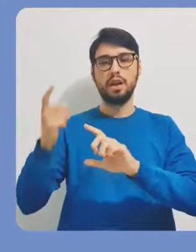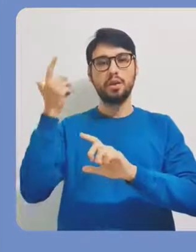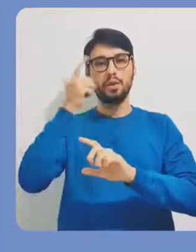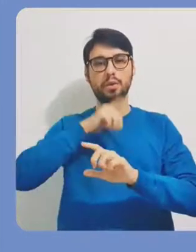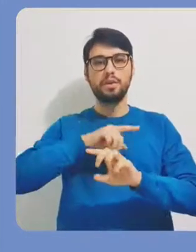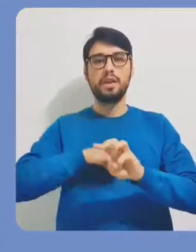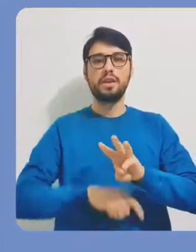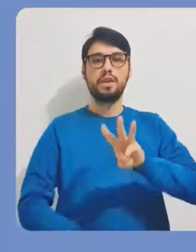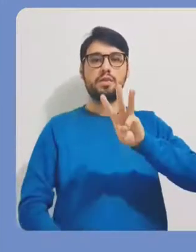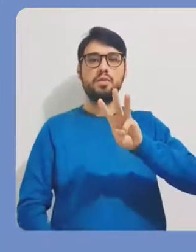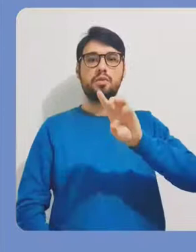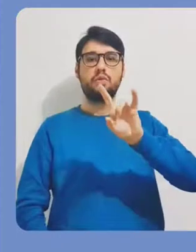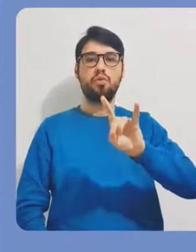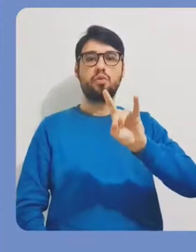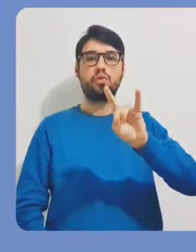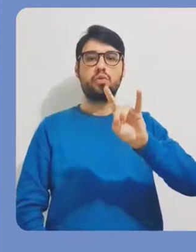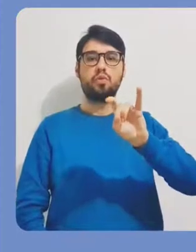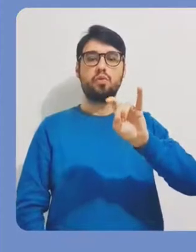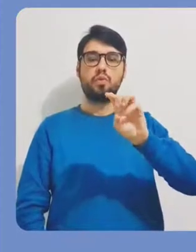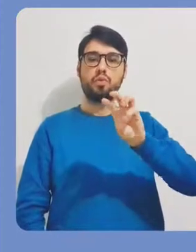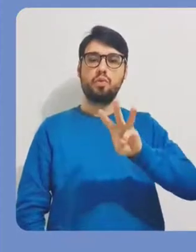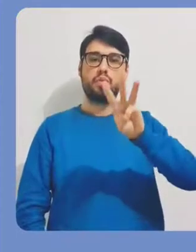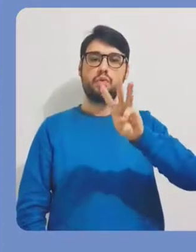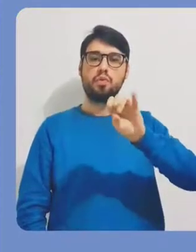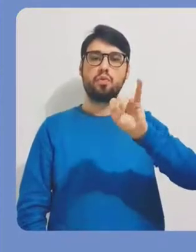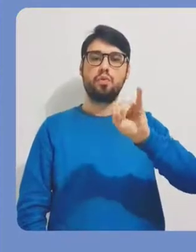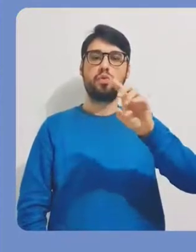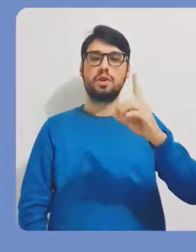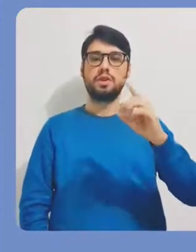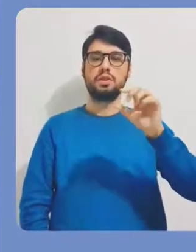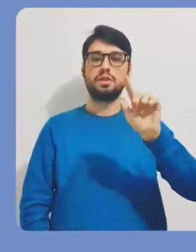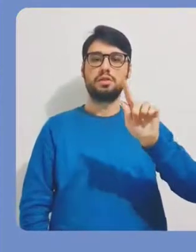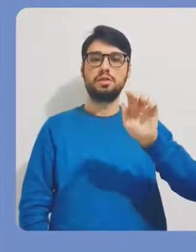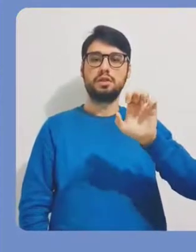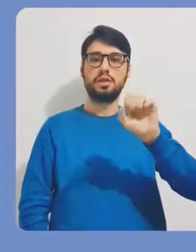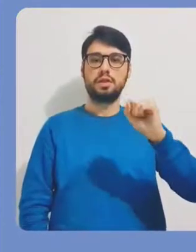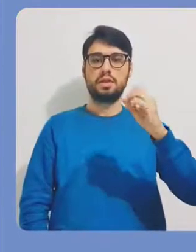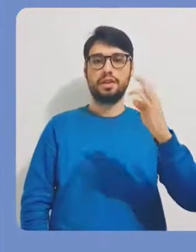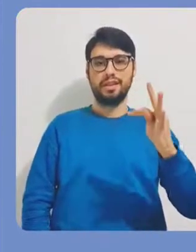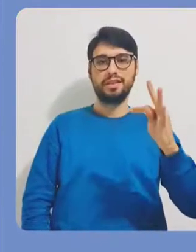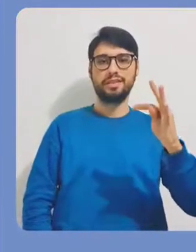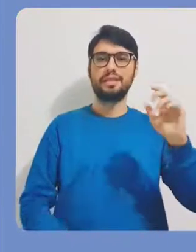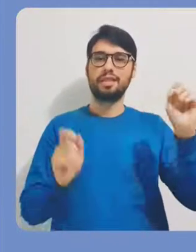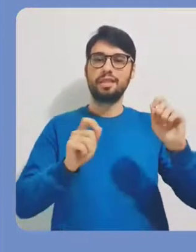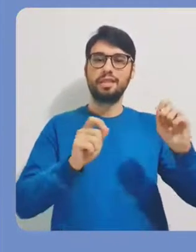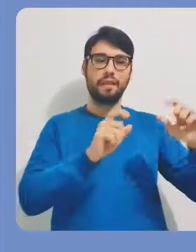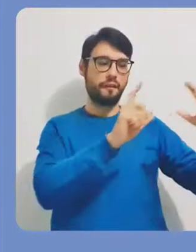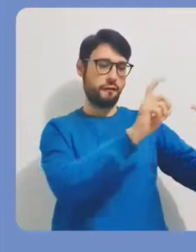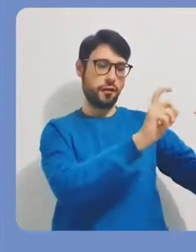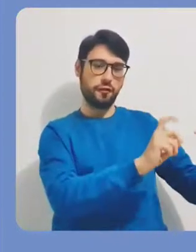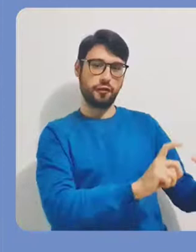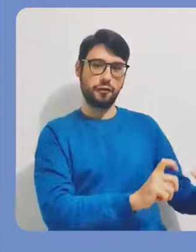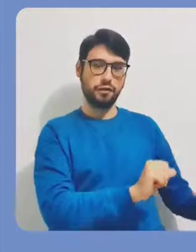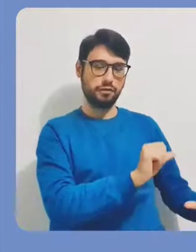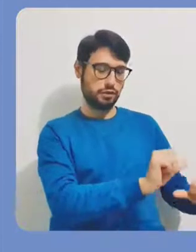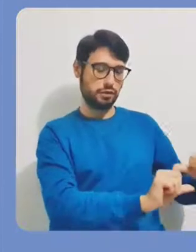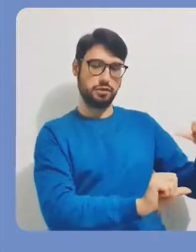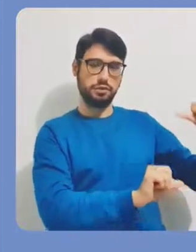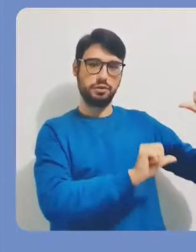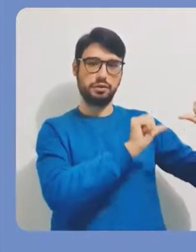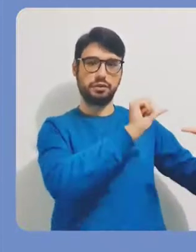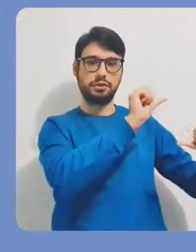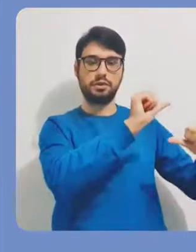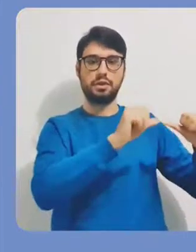Fotos, que é o widget que mostra as fotos em carrocél no seu site. Então, eu consigo adicionar